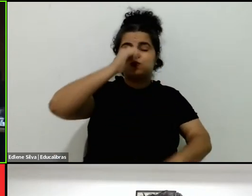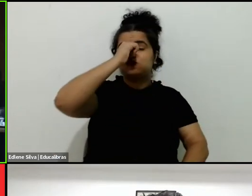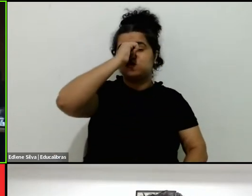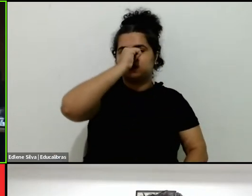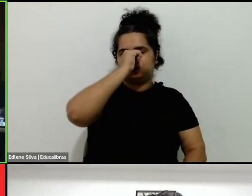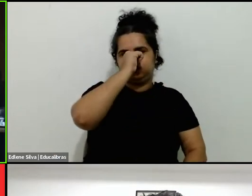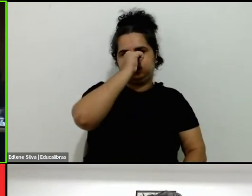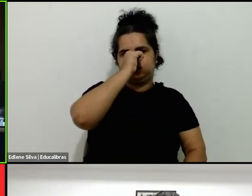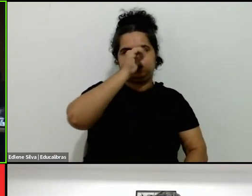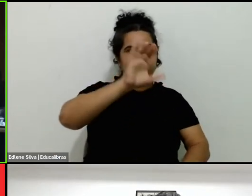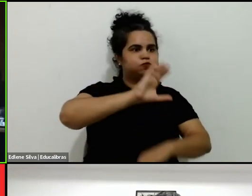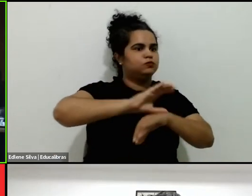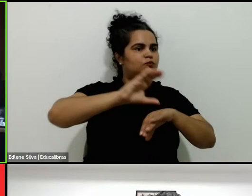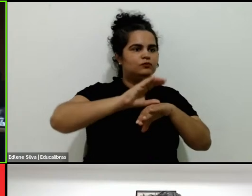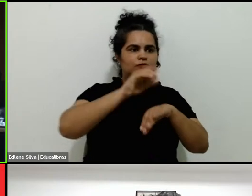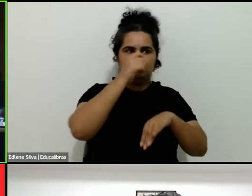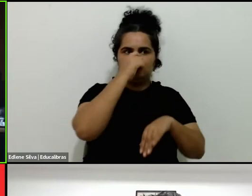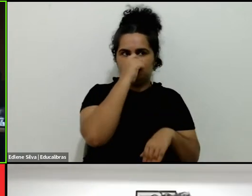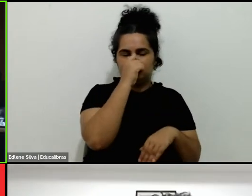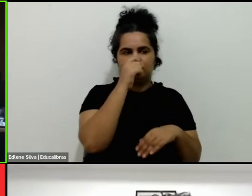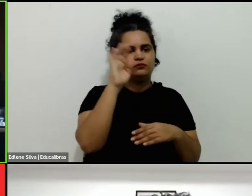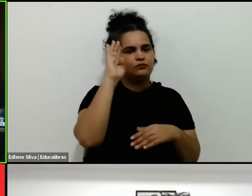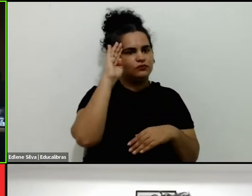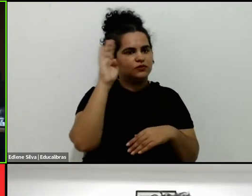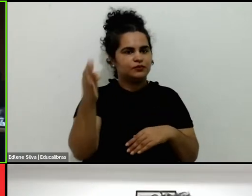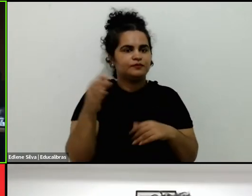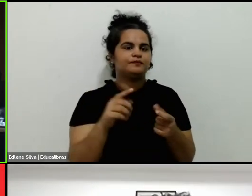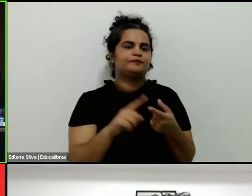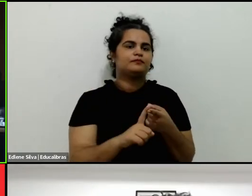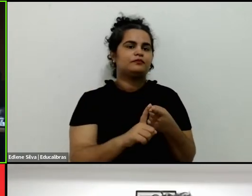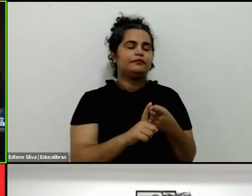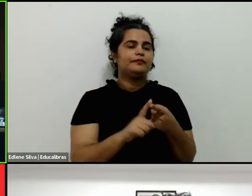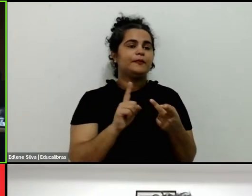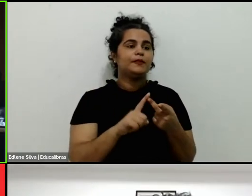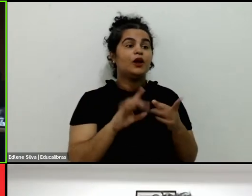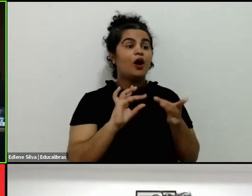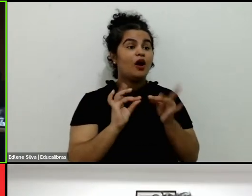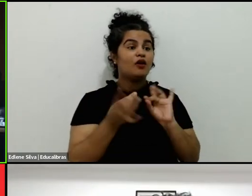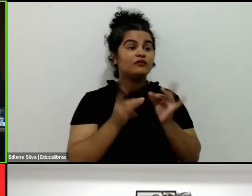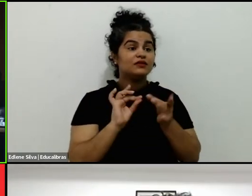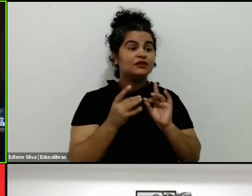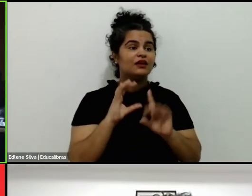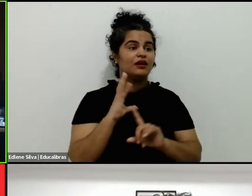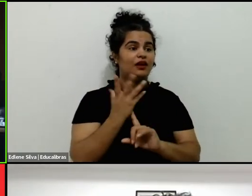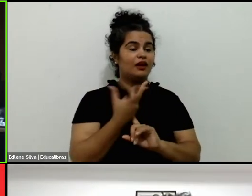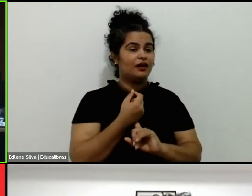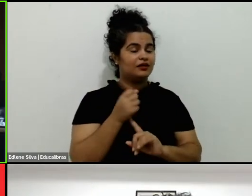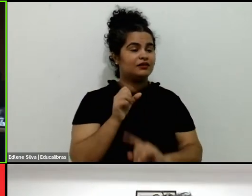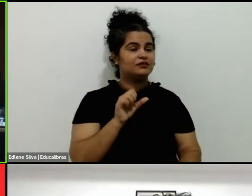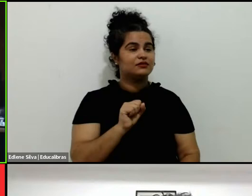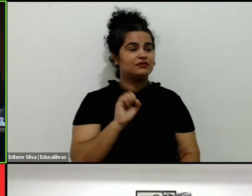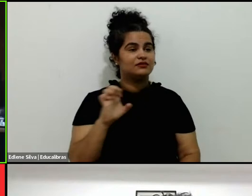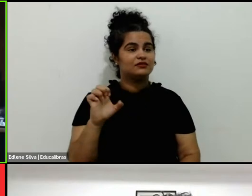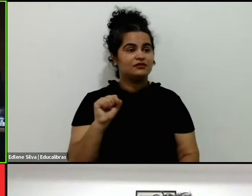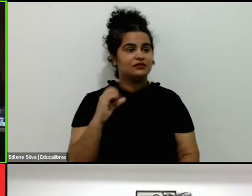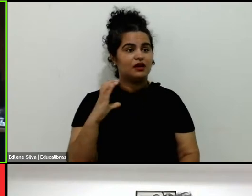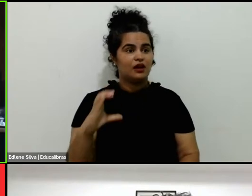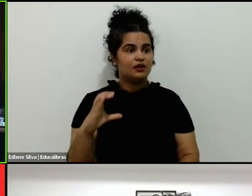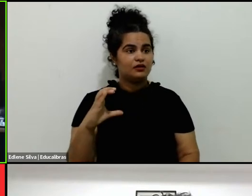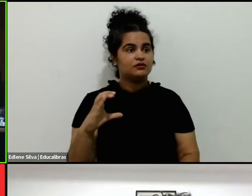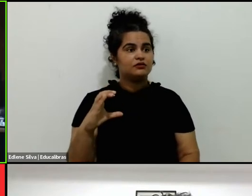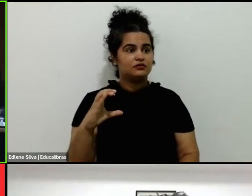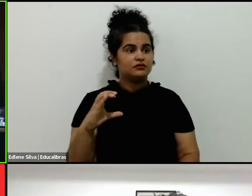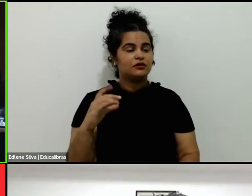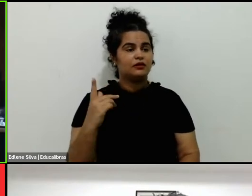en el área esportiva, principalmente. as oficinas de artes do Sesc Pompeia é uma loucura para